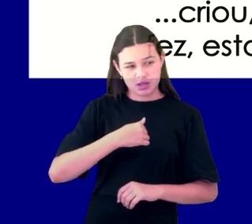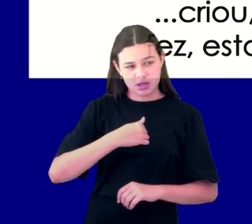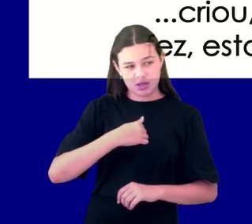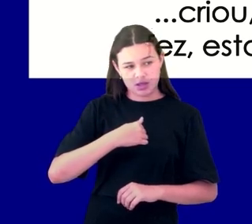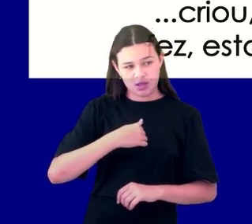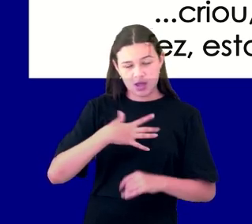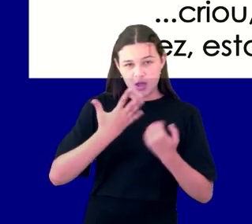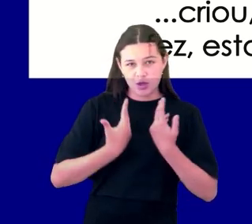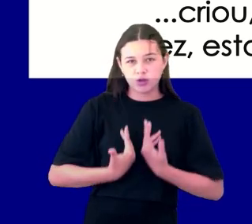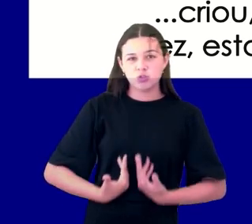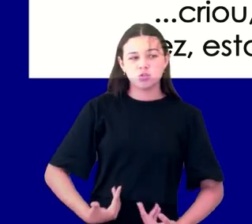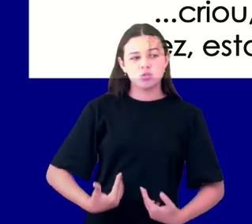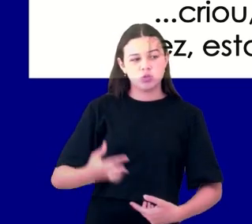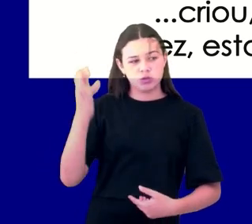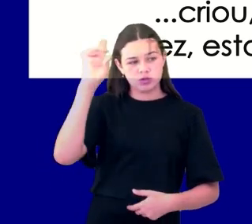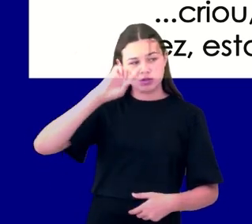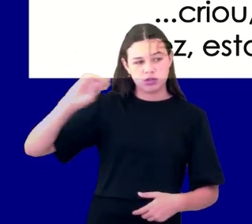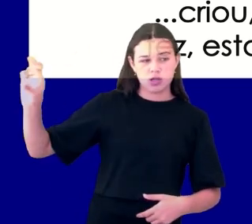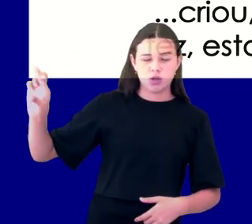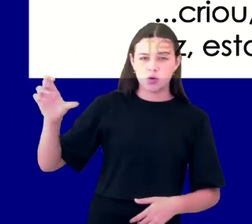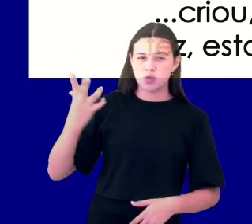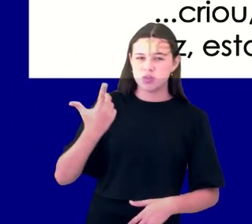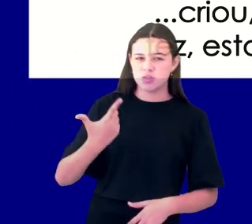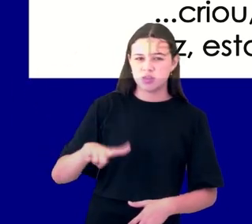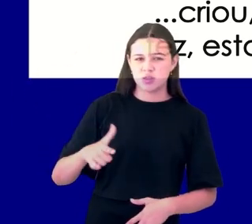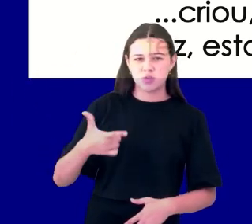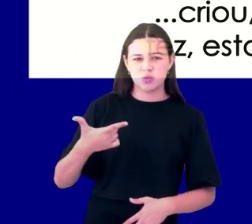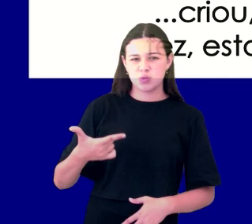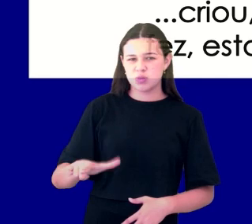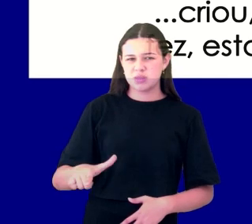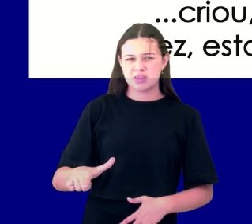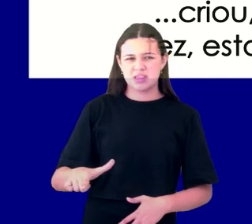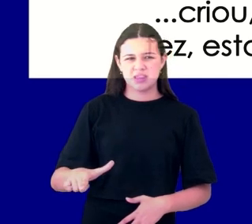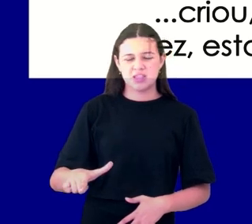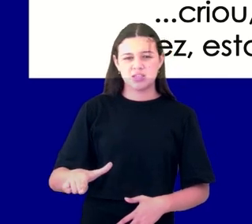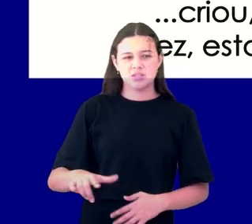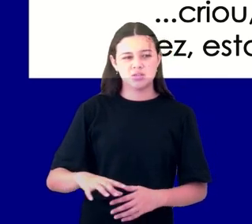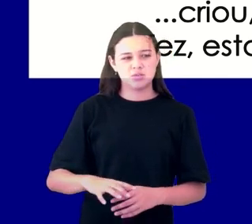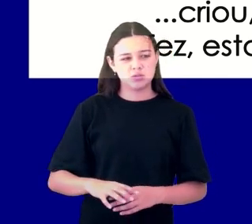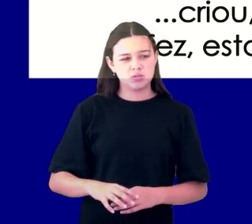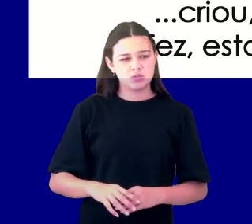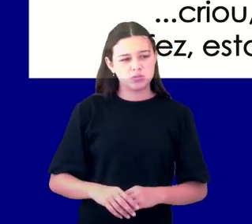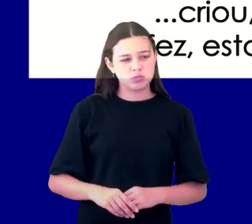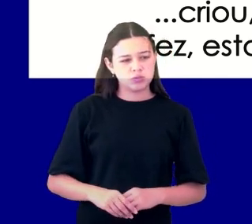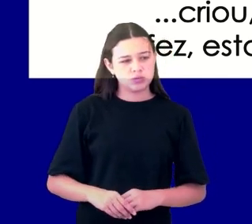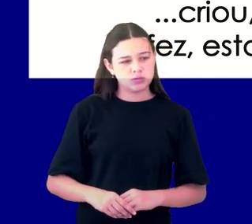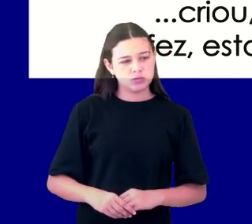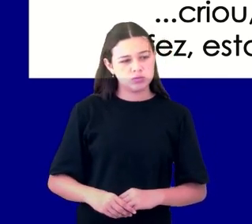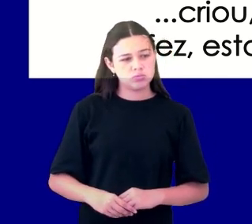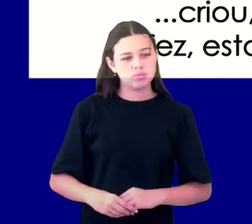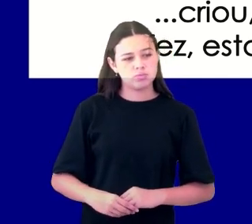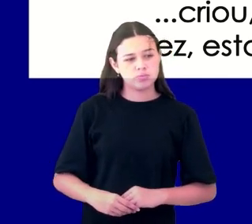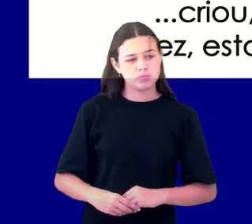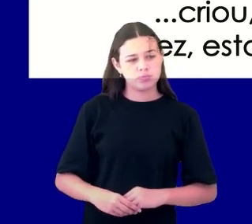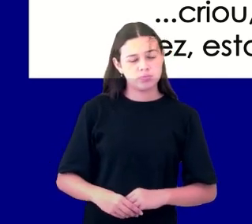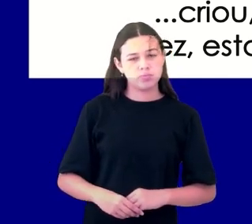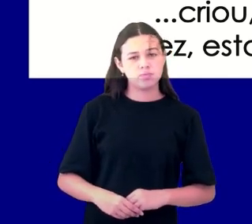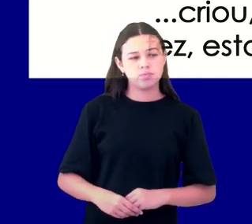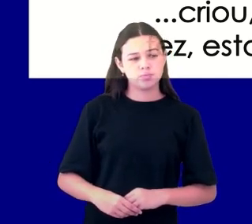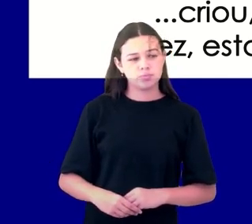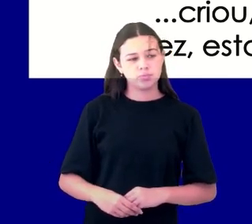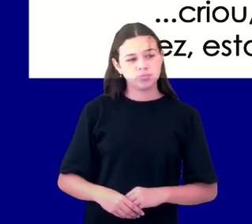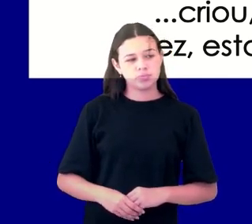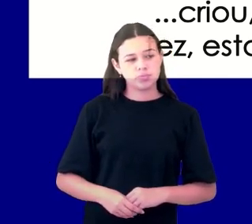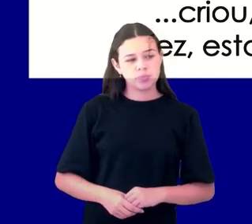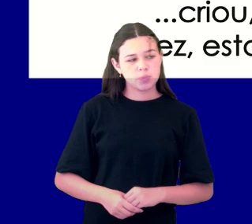Isaías estava vivendo um momento muito difícil na vida do povo de Israel. A influência dos cultos pagãos, sabe, dos povos